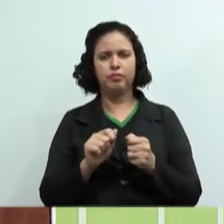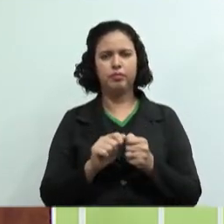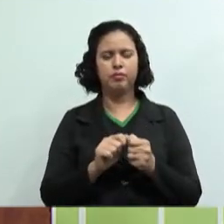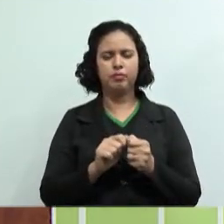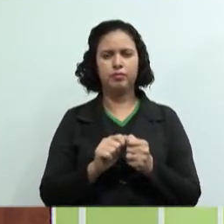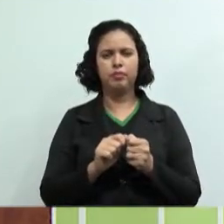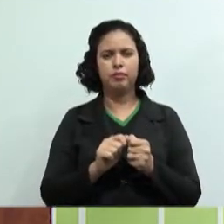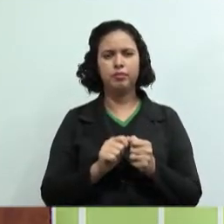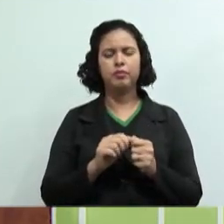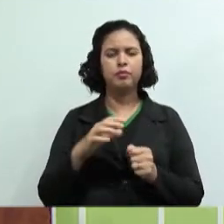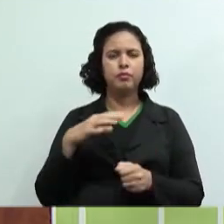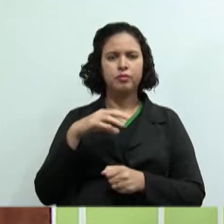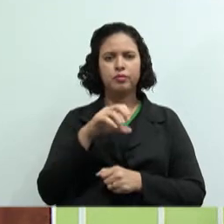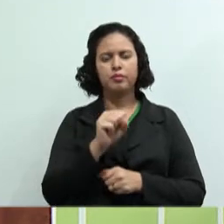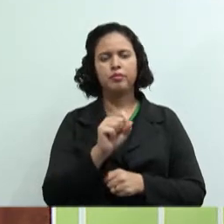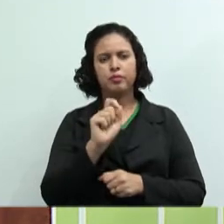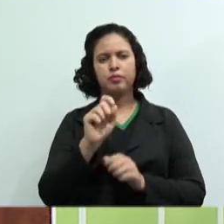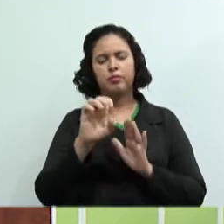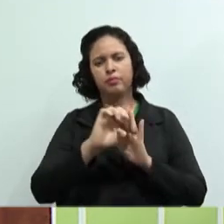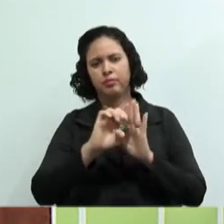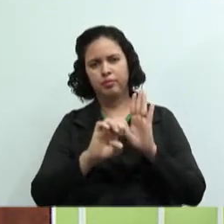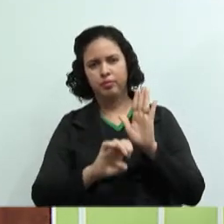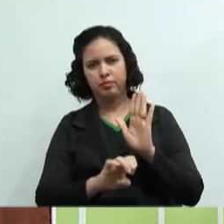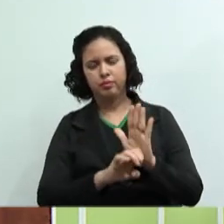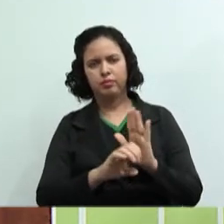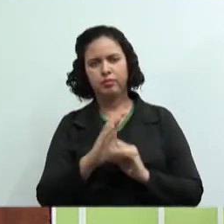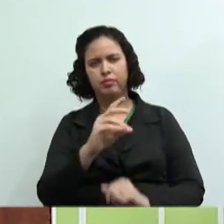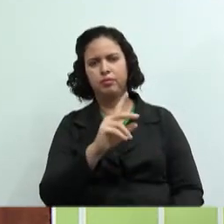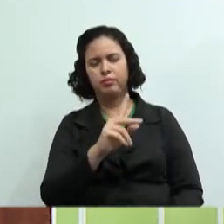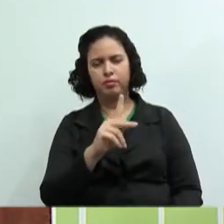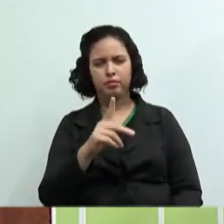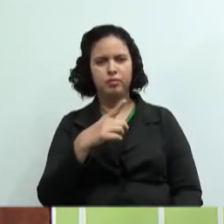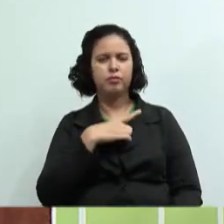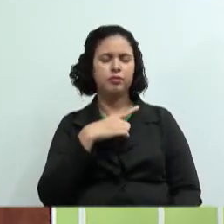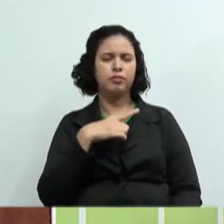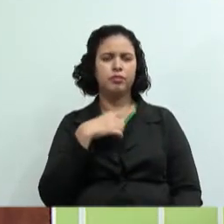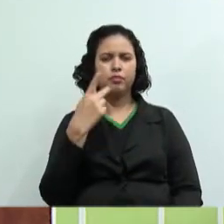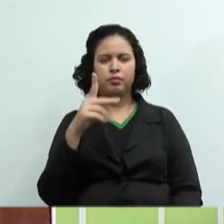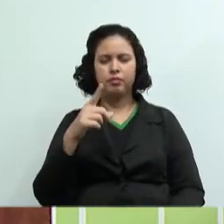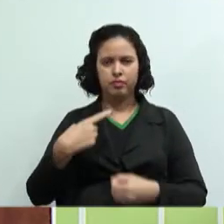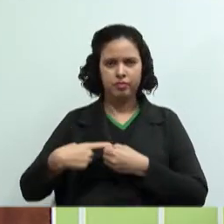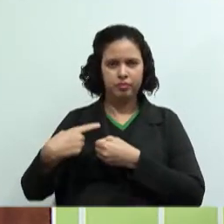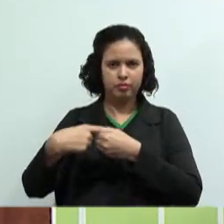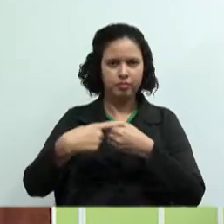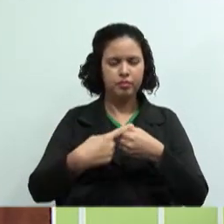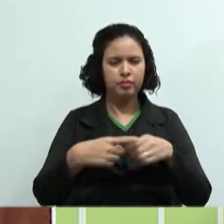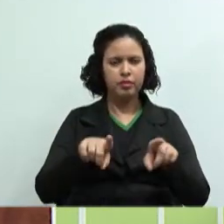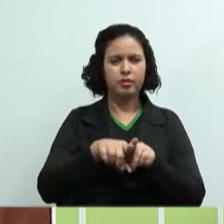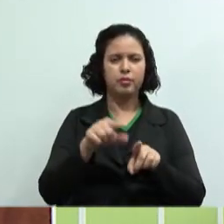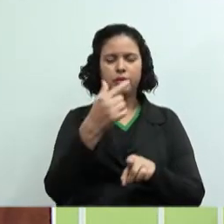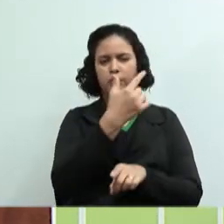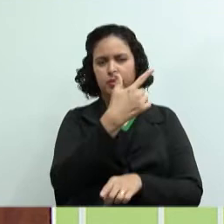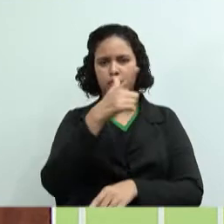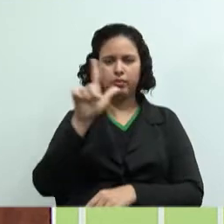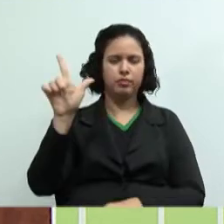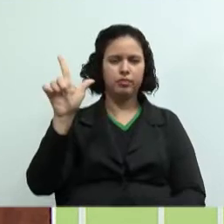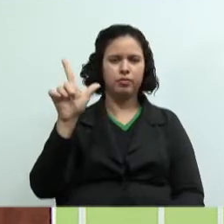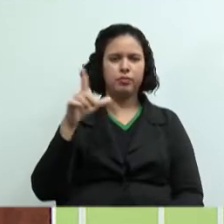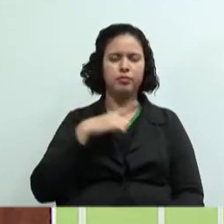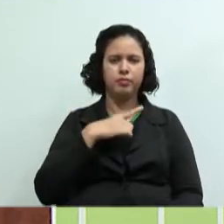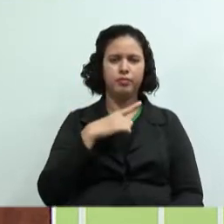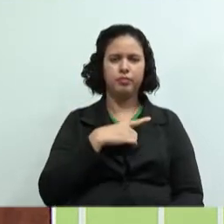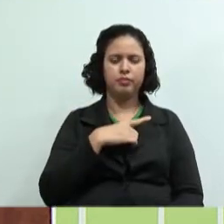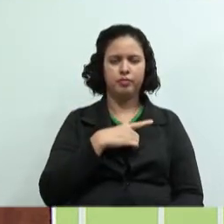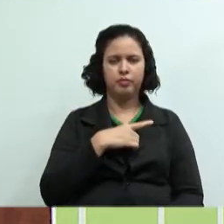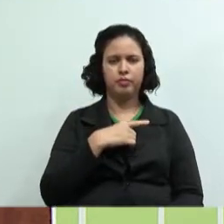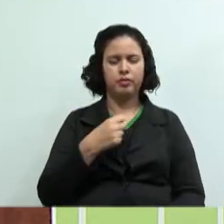pegar o quê? Vocês vão pegar o estatuto da cooperativa que tem na cidade de vocês e um outro que eu disponibilizei. Eu disponibilizei